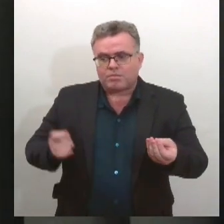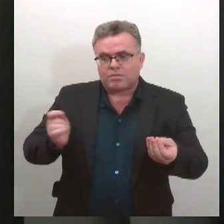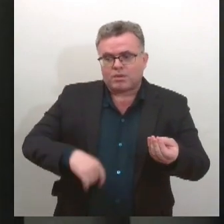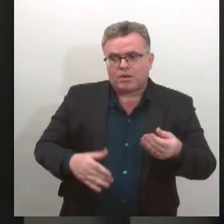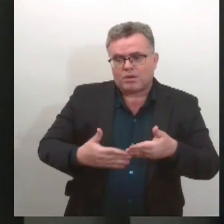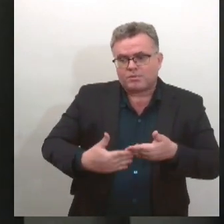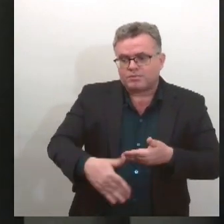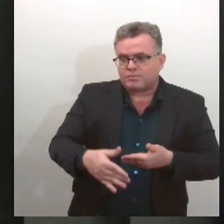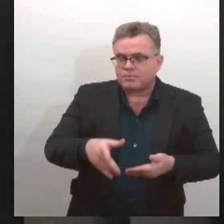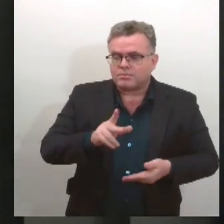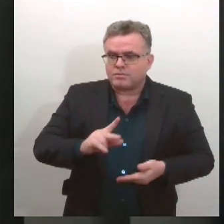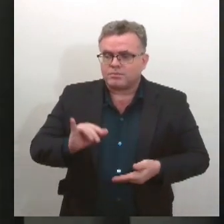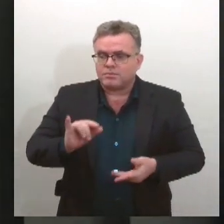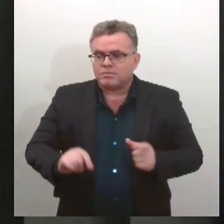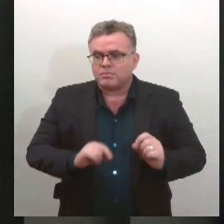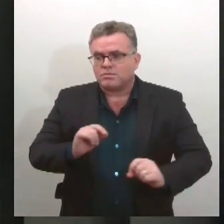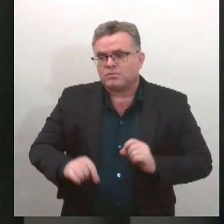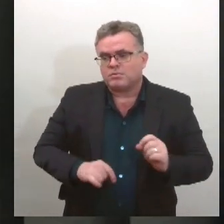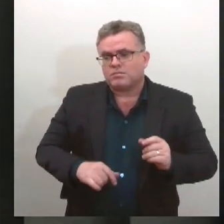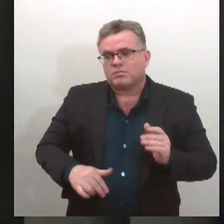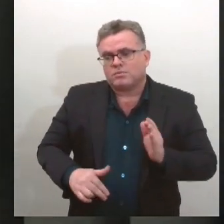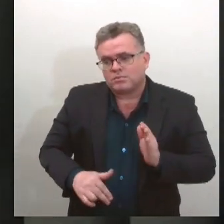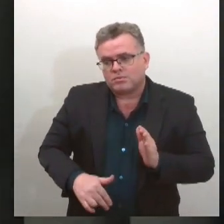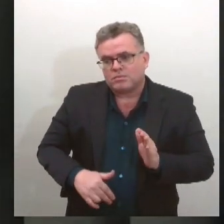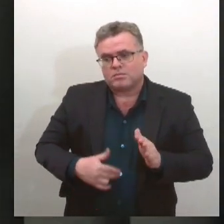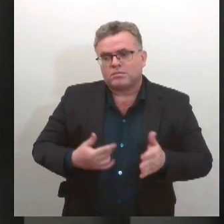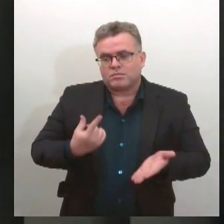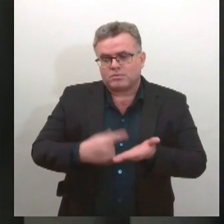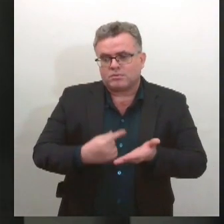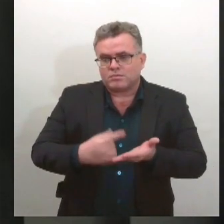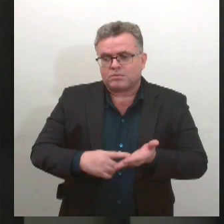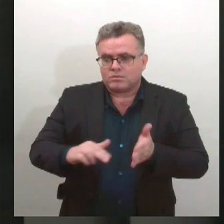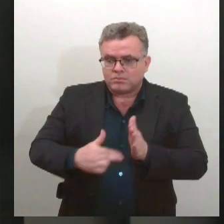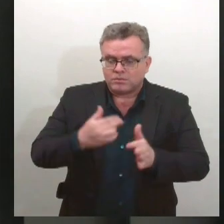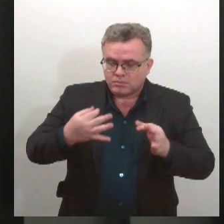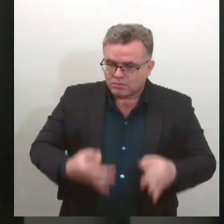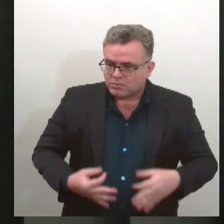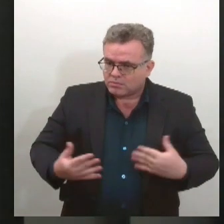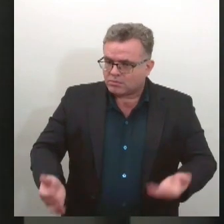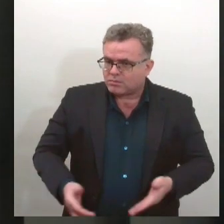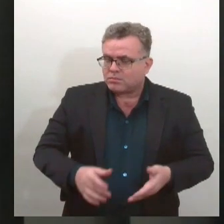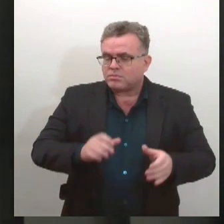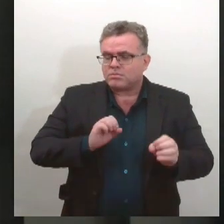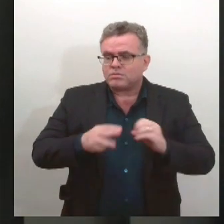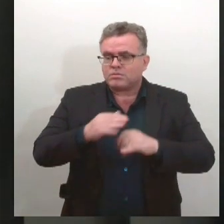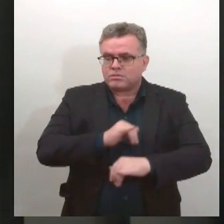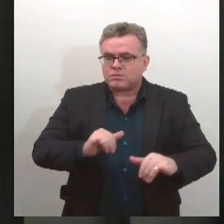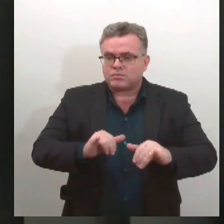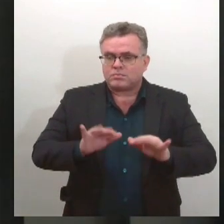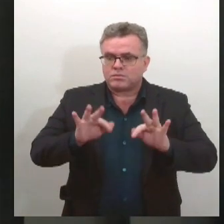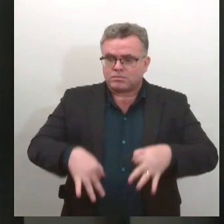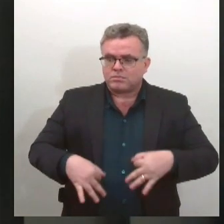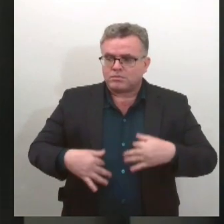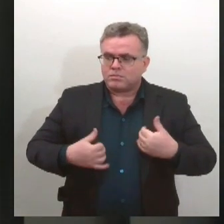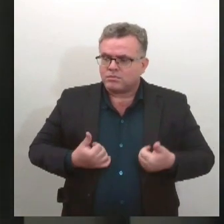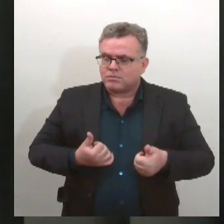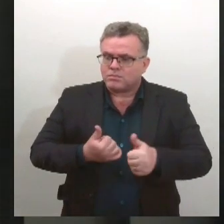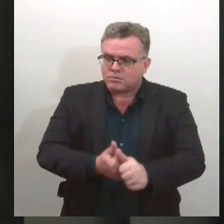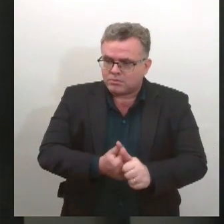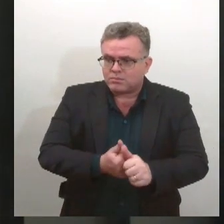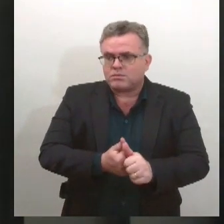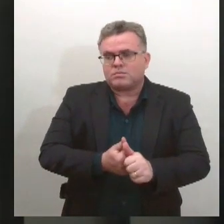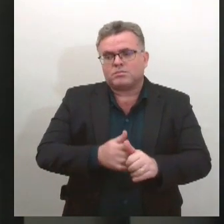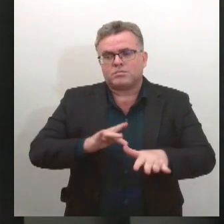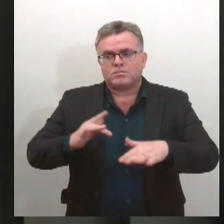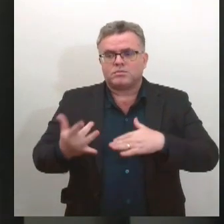diagnóstico médico. É marcada a cirurgia. O Informativo TV Alese fica por aqui. Siga a TV Alese nas redes sociais, Facebook